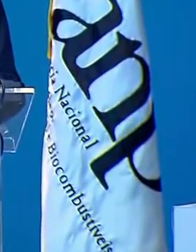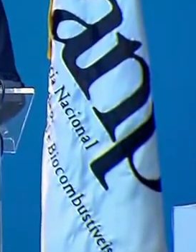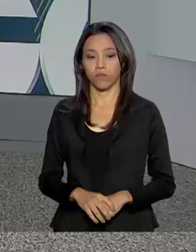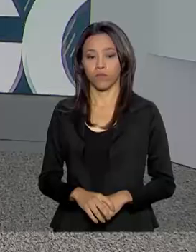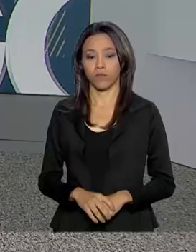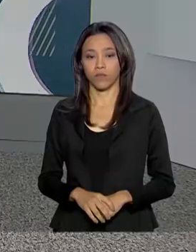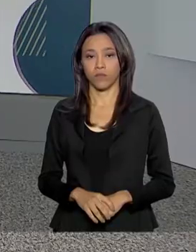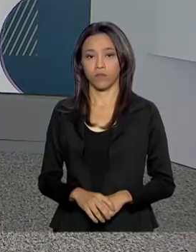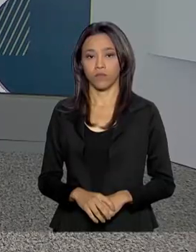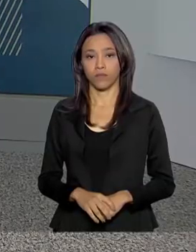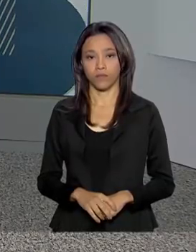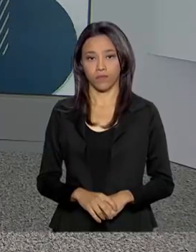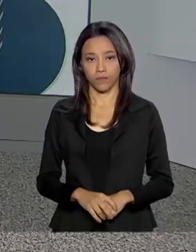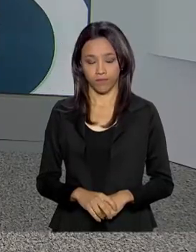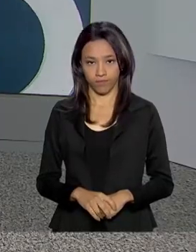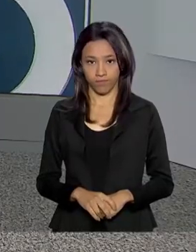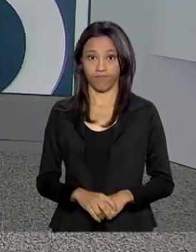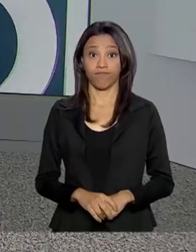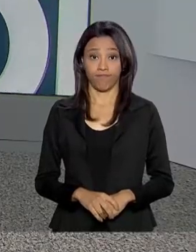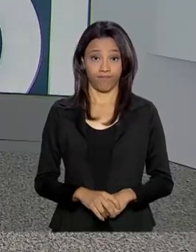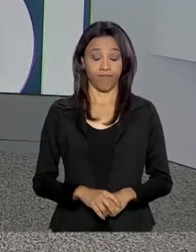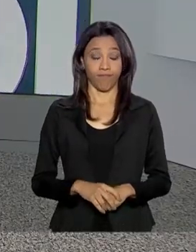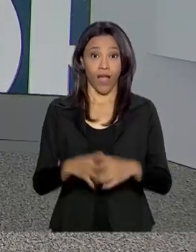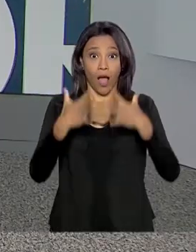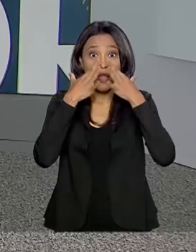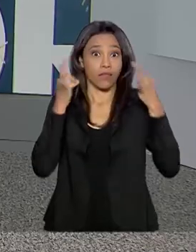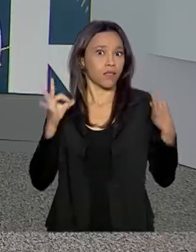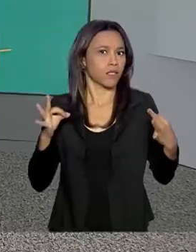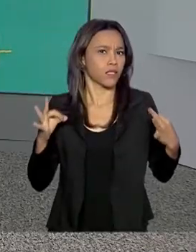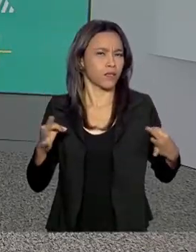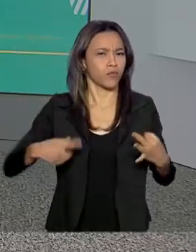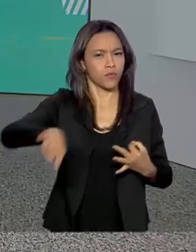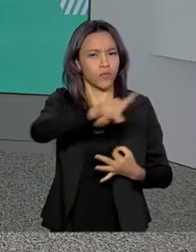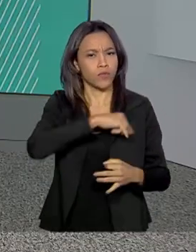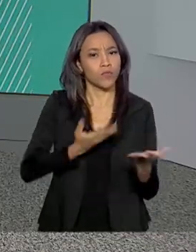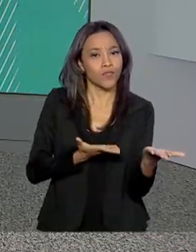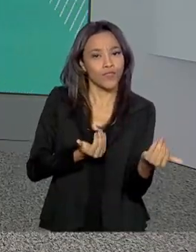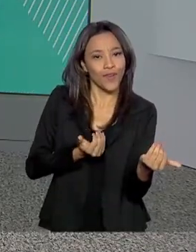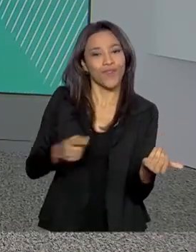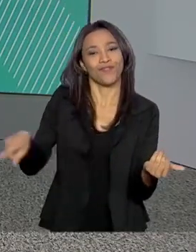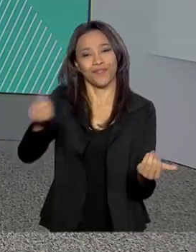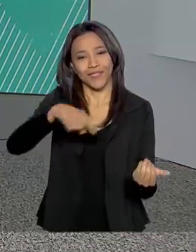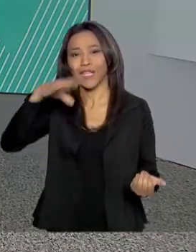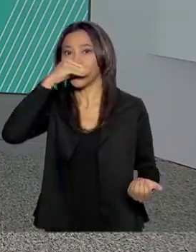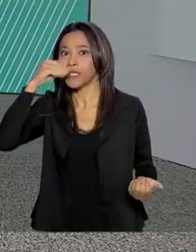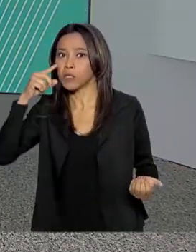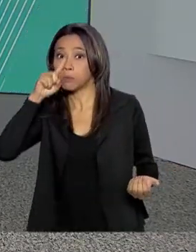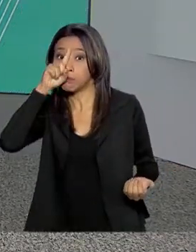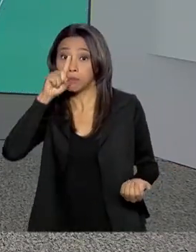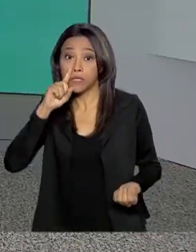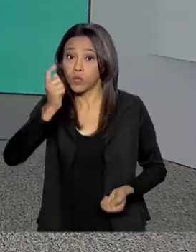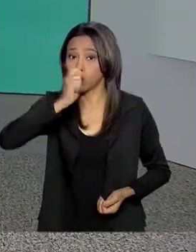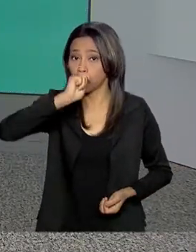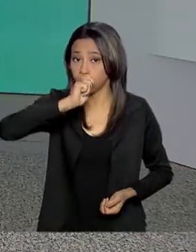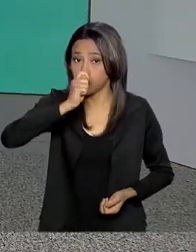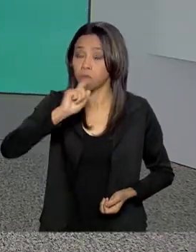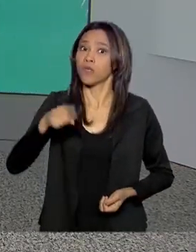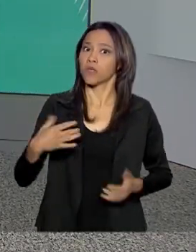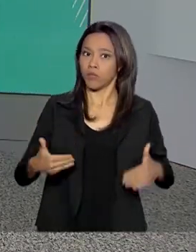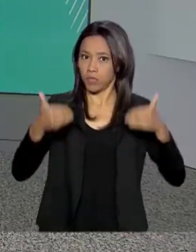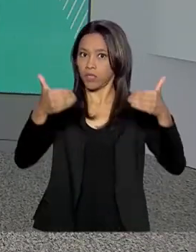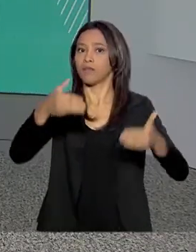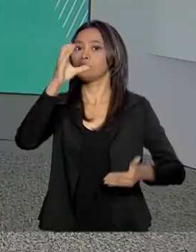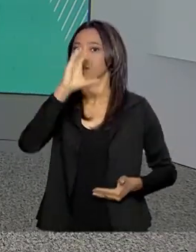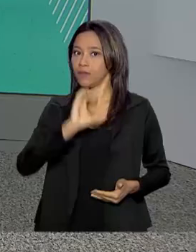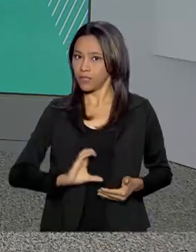mundo. Para alertar jovens e adolescentes sobre o perigo das drogas, o Ministério da Cidadania vem apostando em